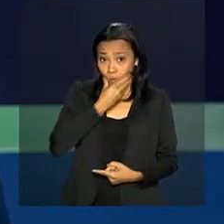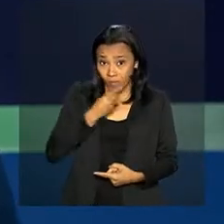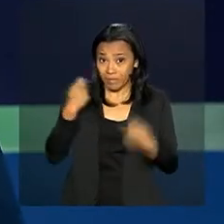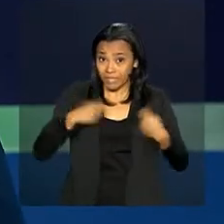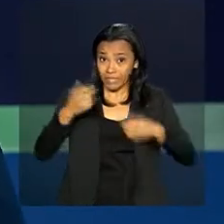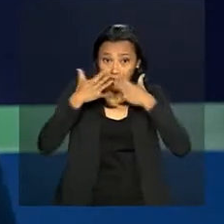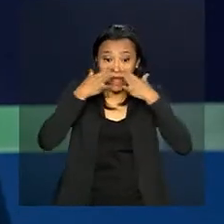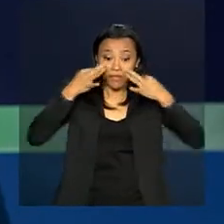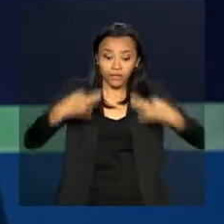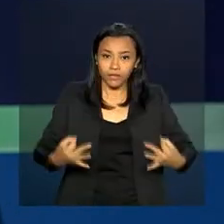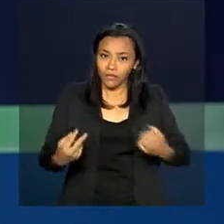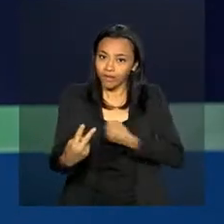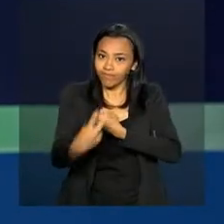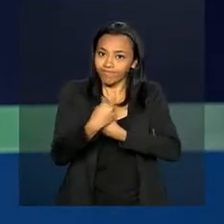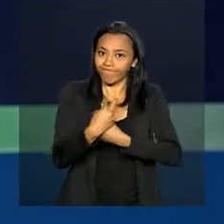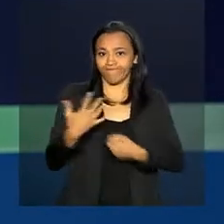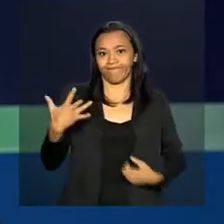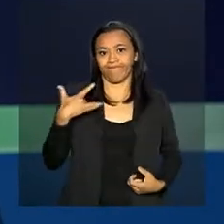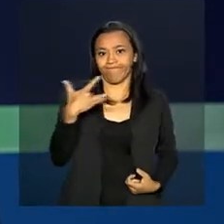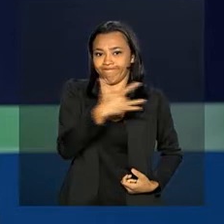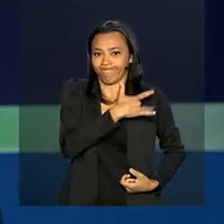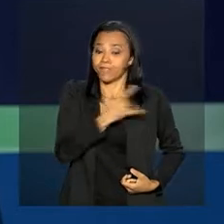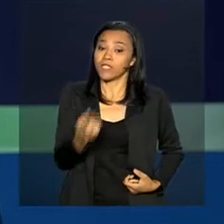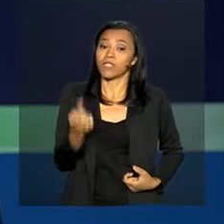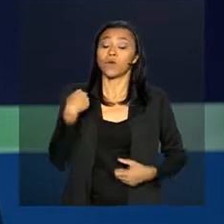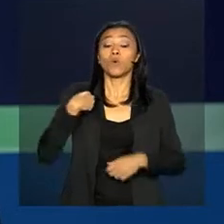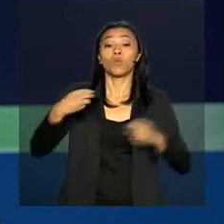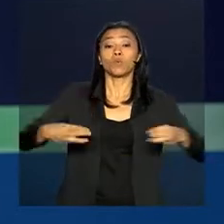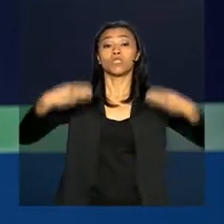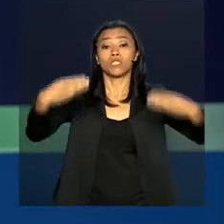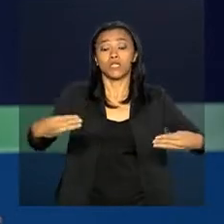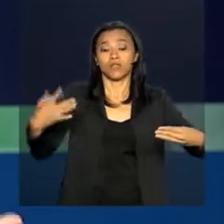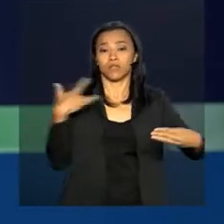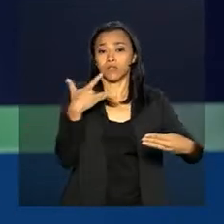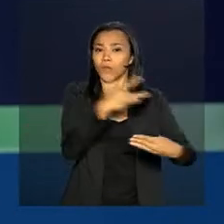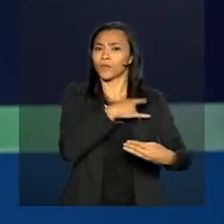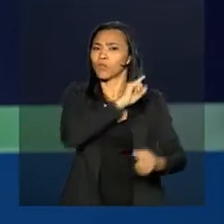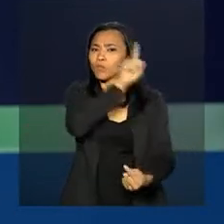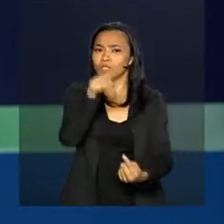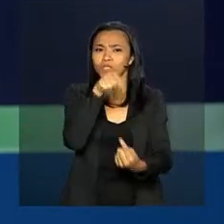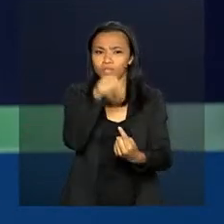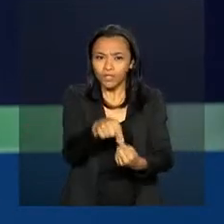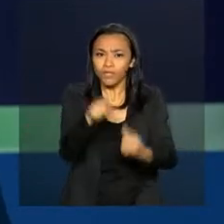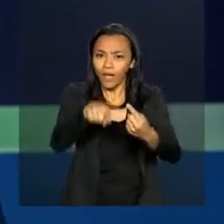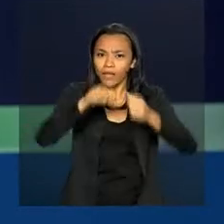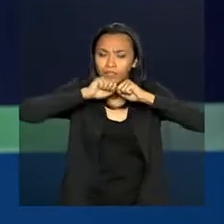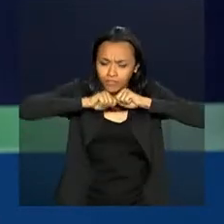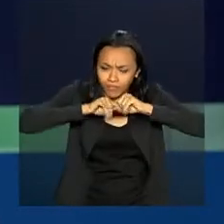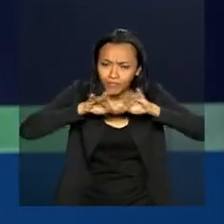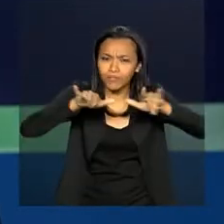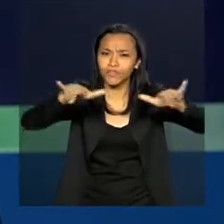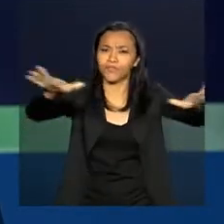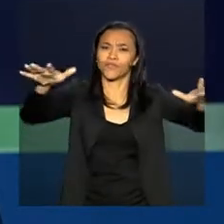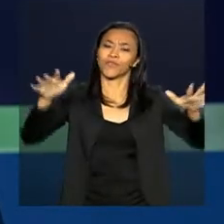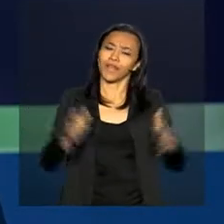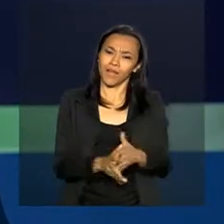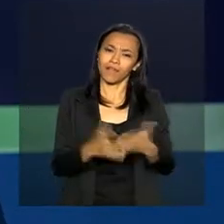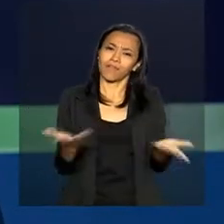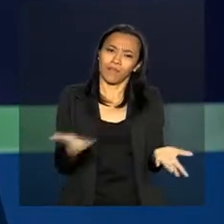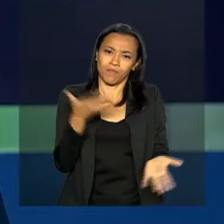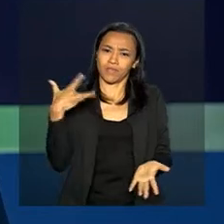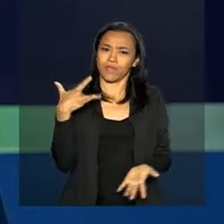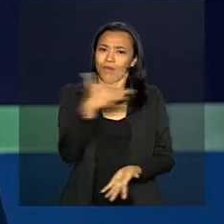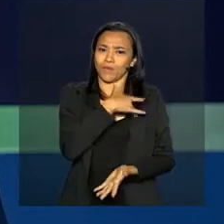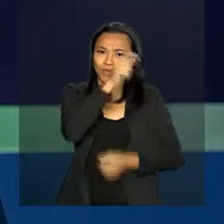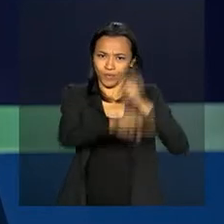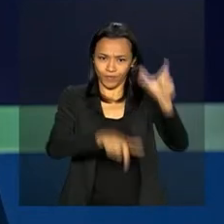prevenção. A ideia do programa do Ministério da Saúde é ampliar e melhorar o acesso da população masculina aos serviços